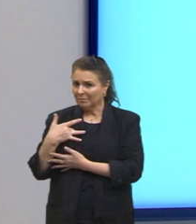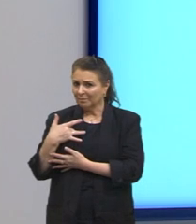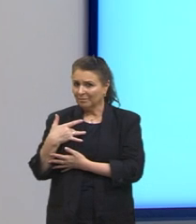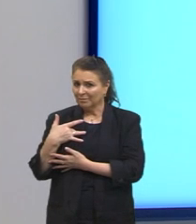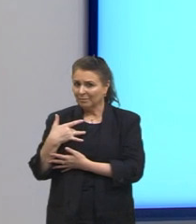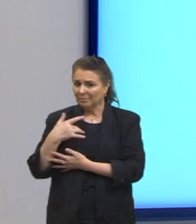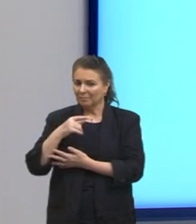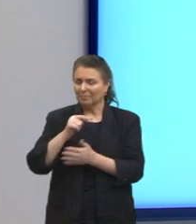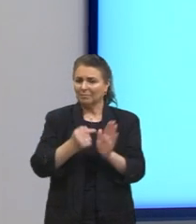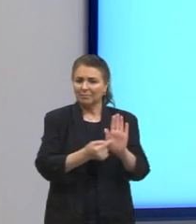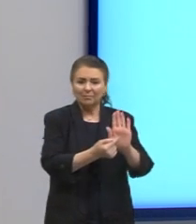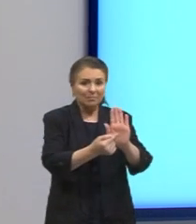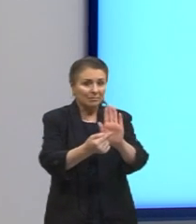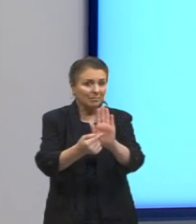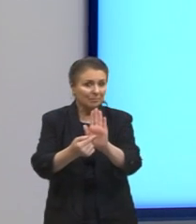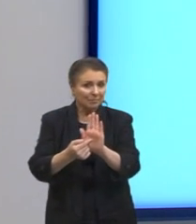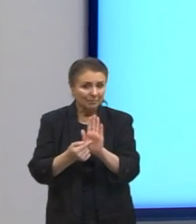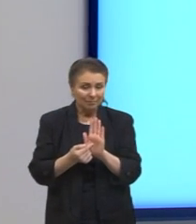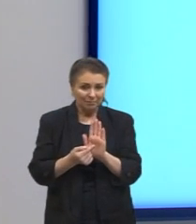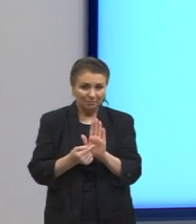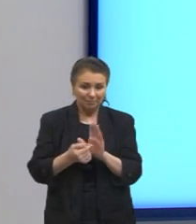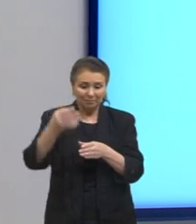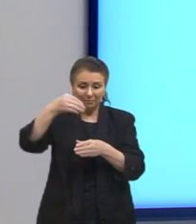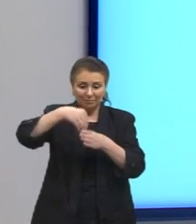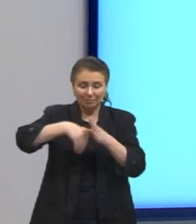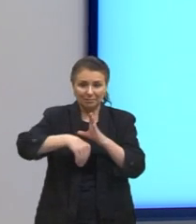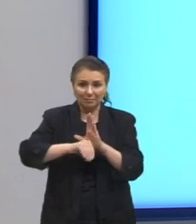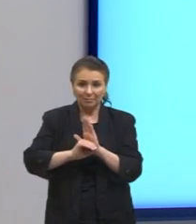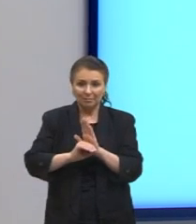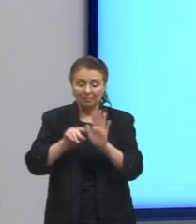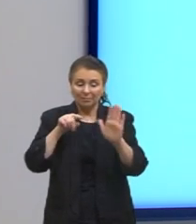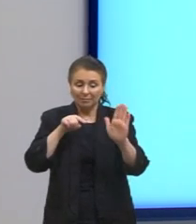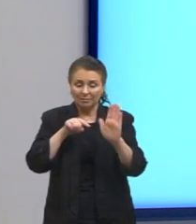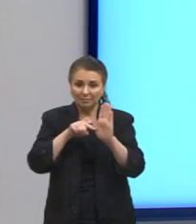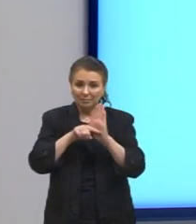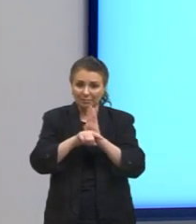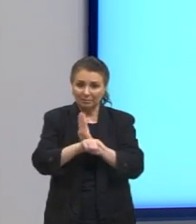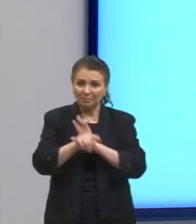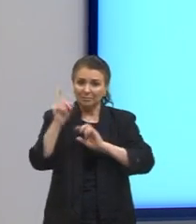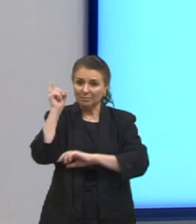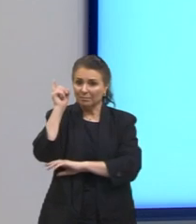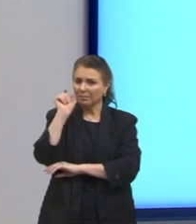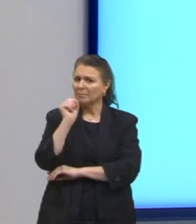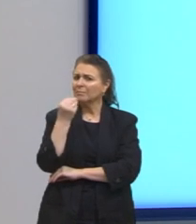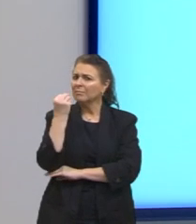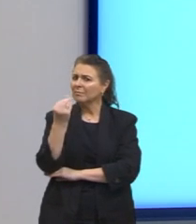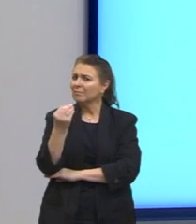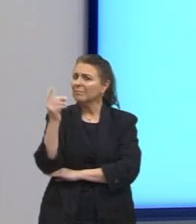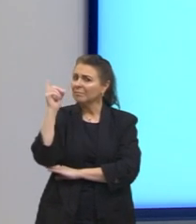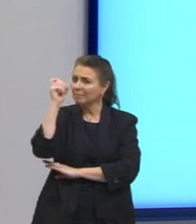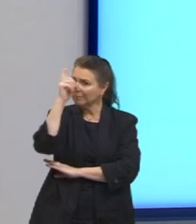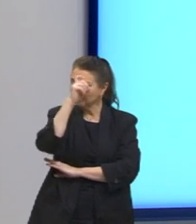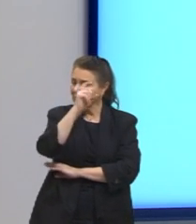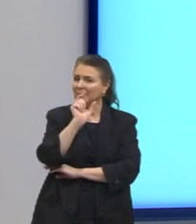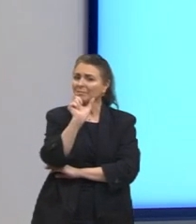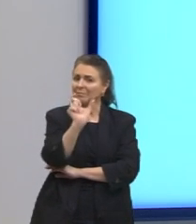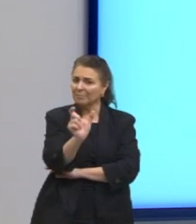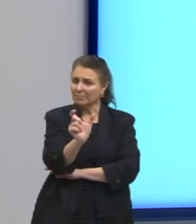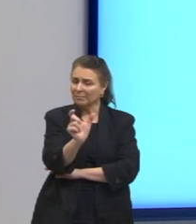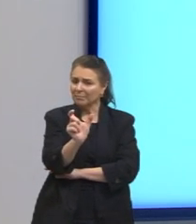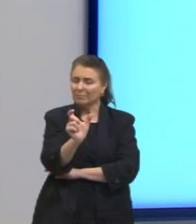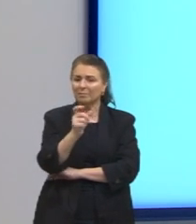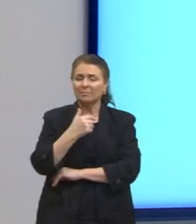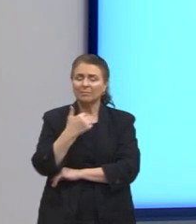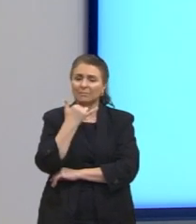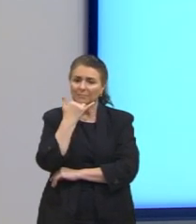mostrando, ela mostra para mim dentro da questão a dificuldade que a pessoa tem de conciliar esses anseios. Quais são os